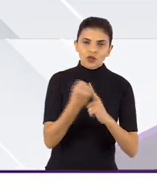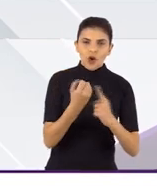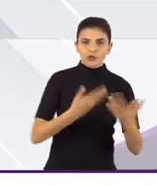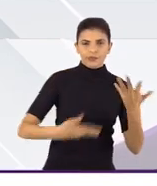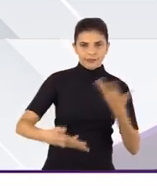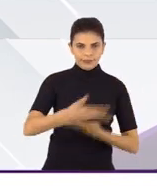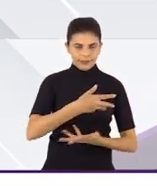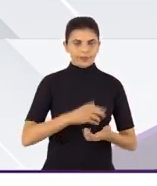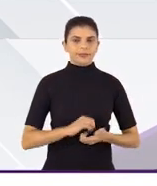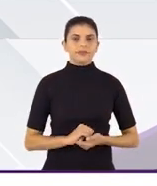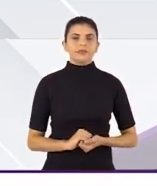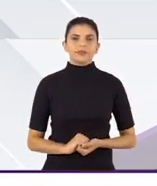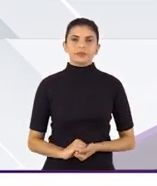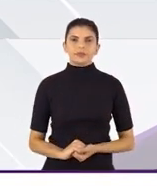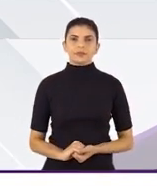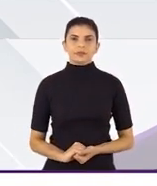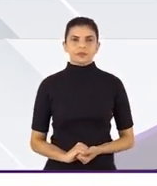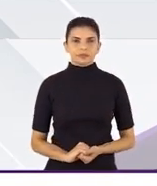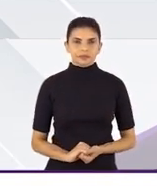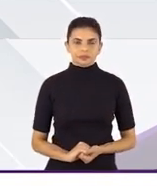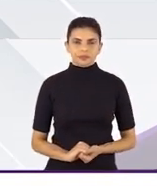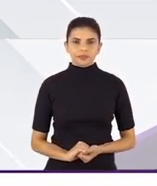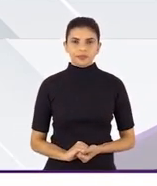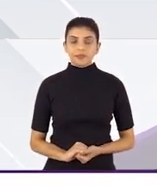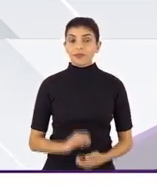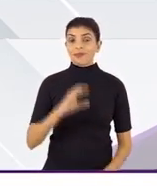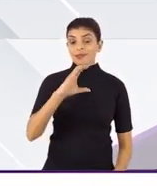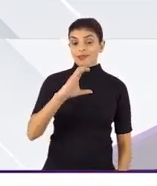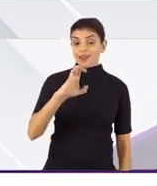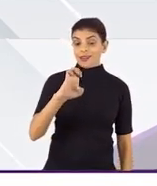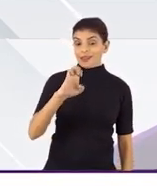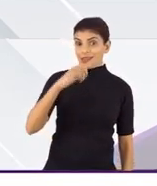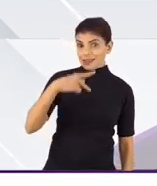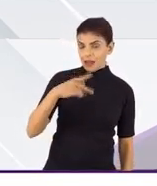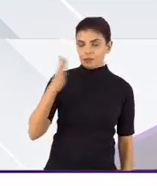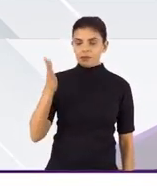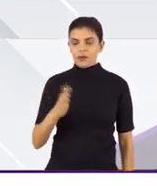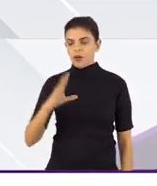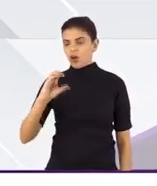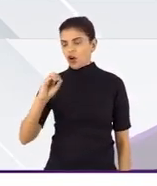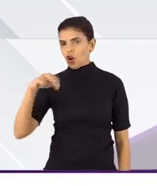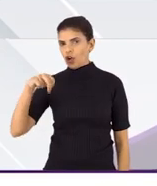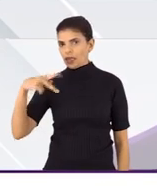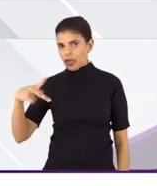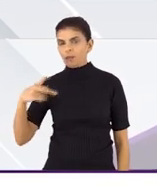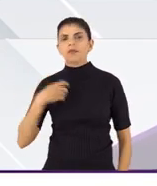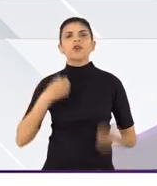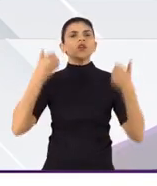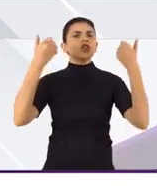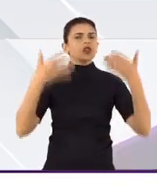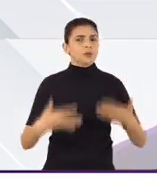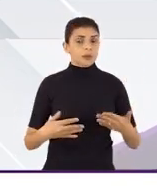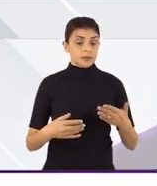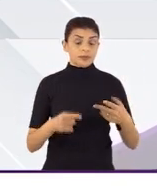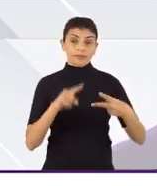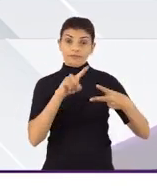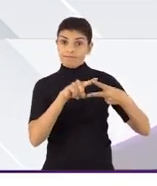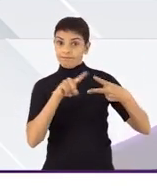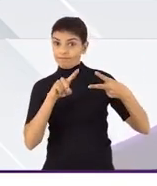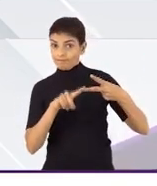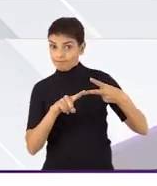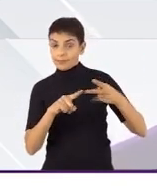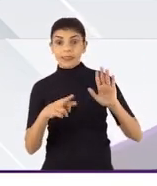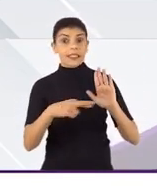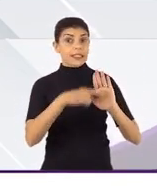sócio-humanitada. Dentro do sistema CEP-Conep, vou destacar aqui duas